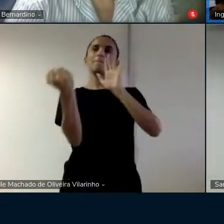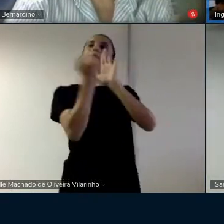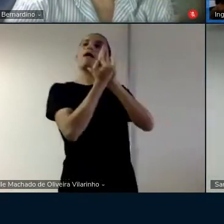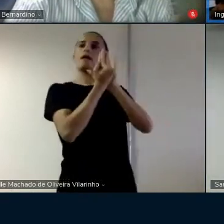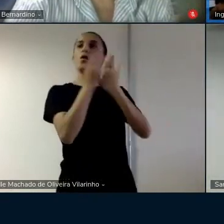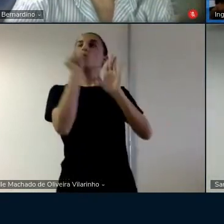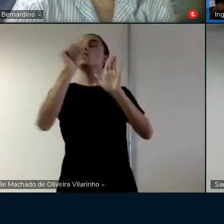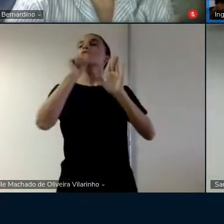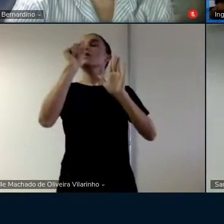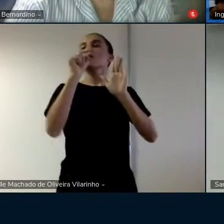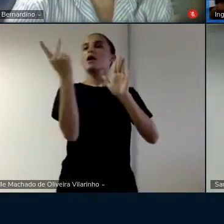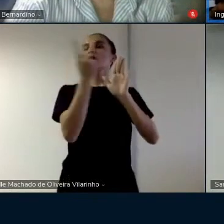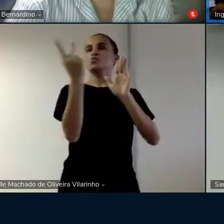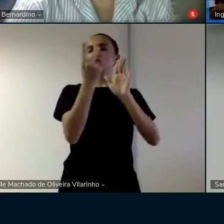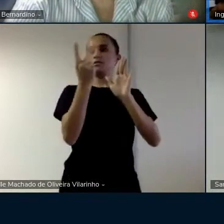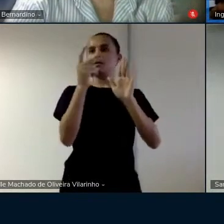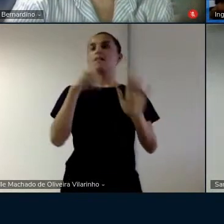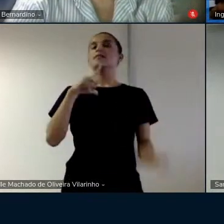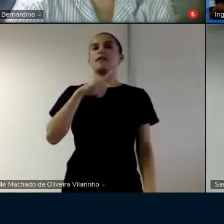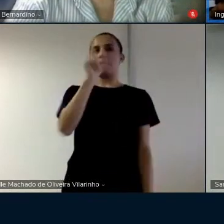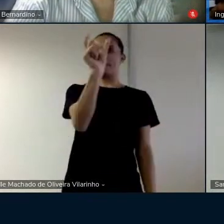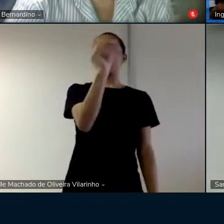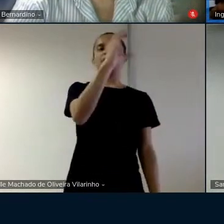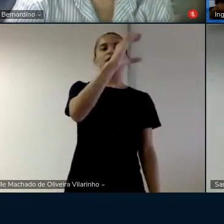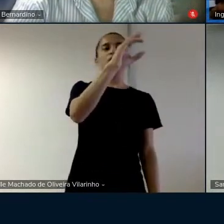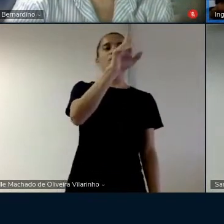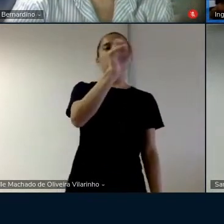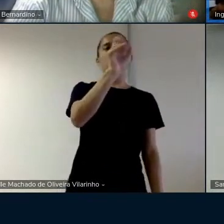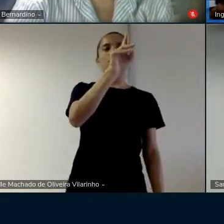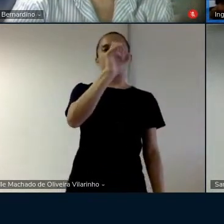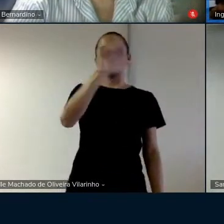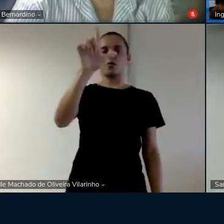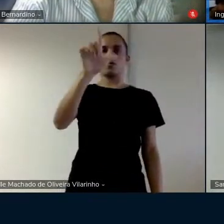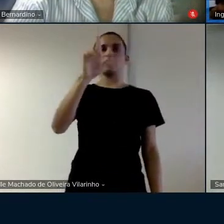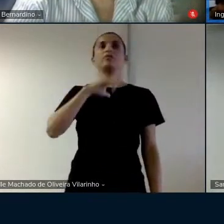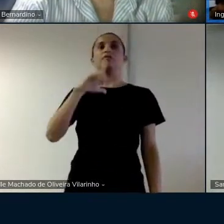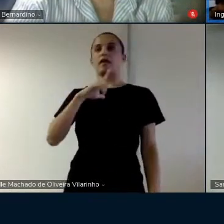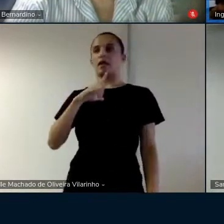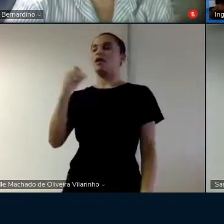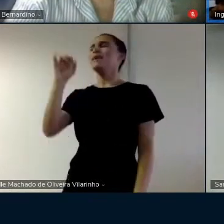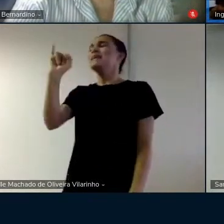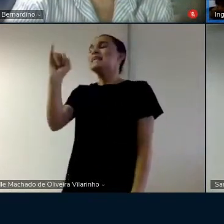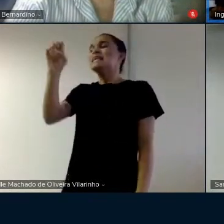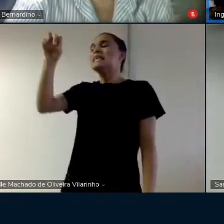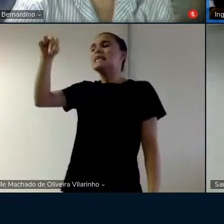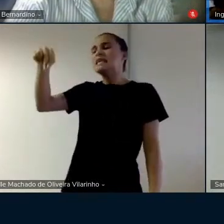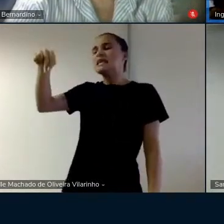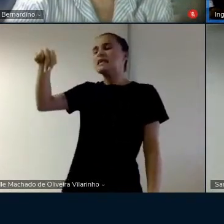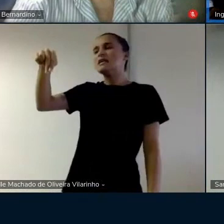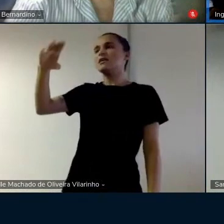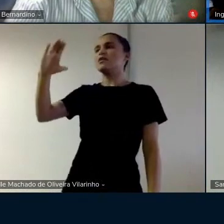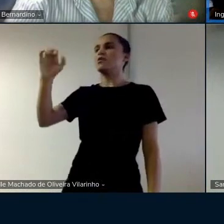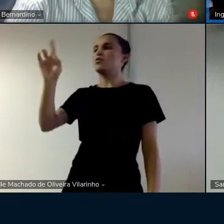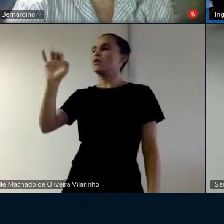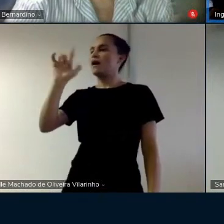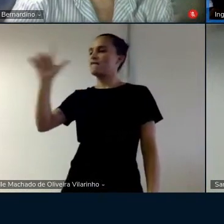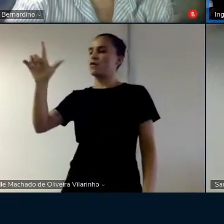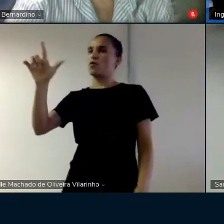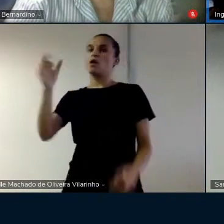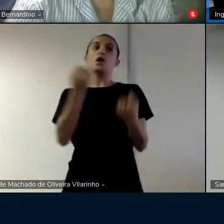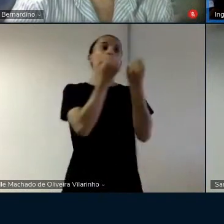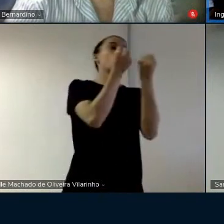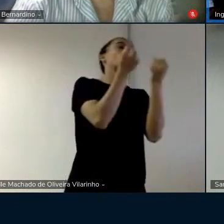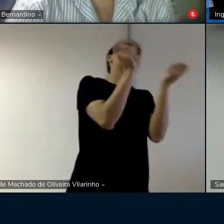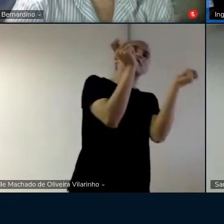marcar as duas porque você tem o incurável né você não tem só o incurável você tem o curável e o incurável você tem o possível e o